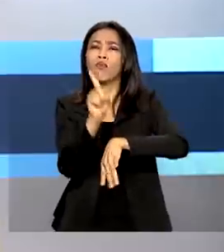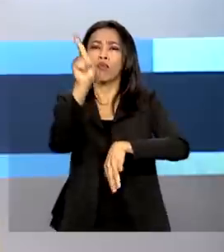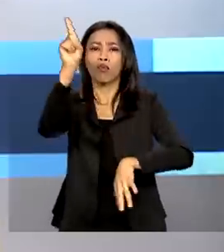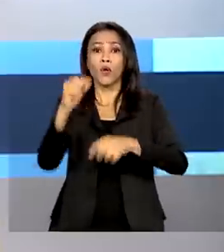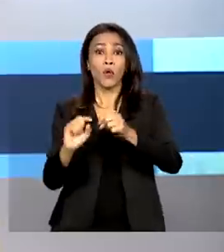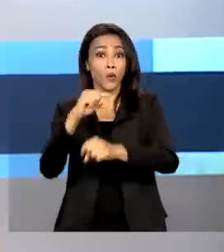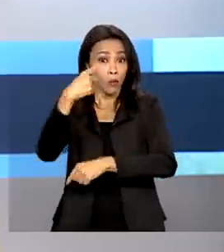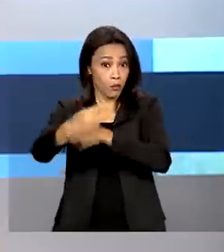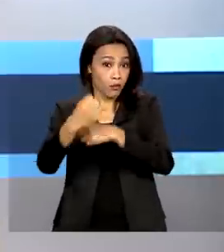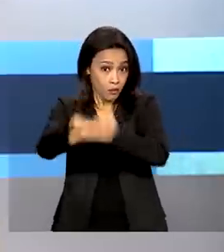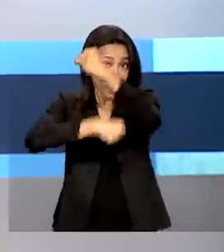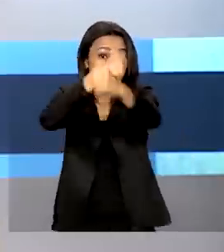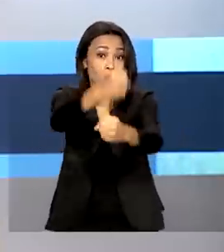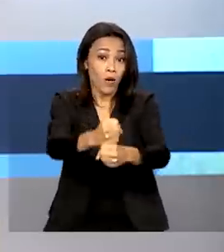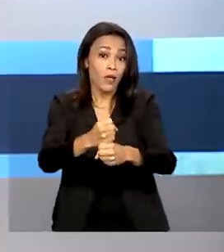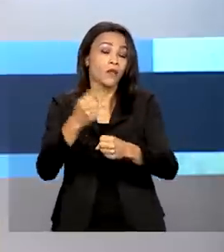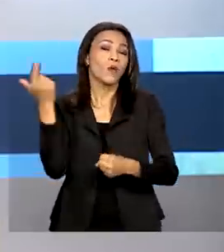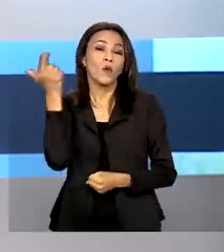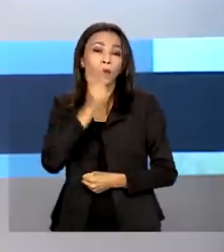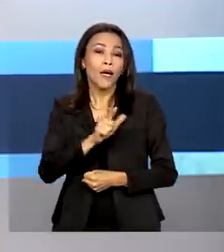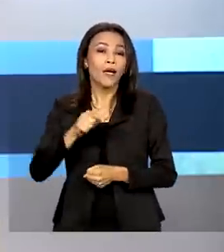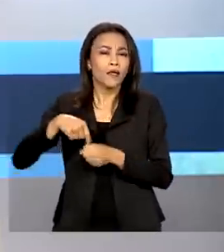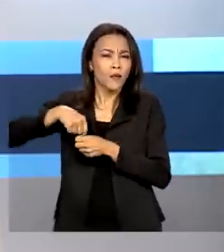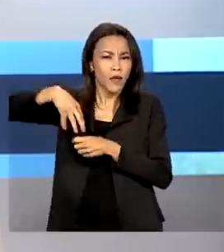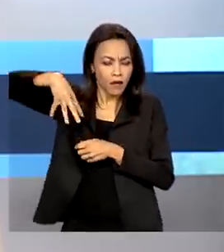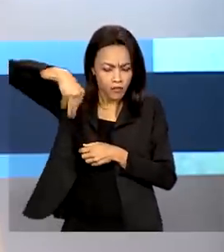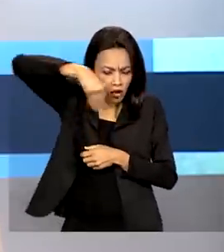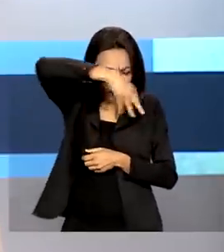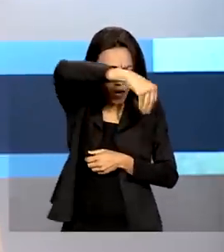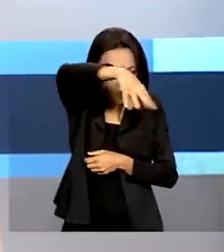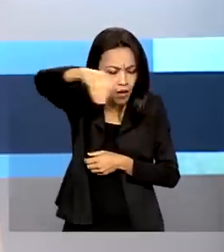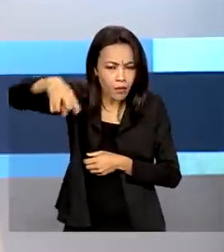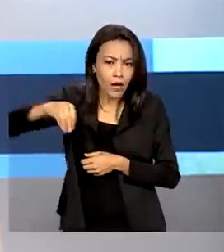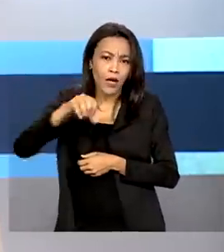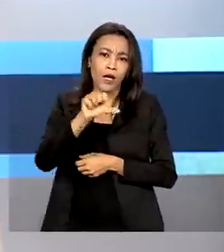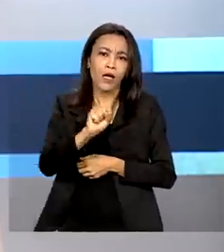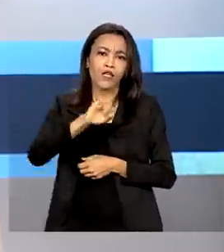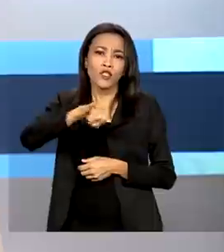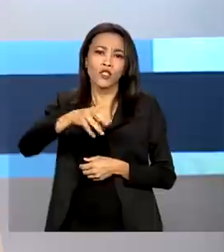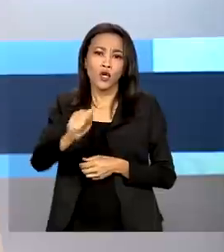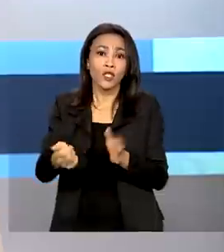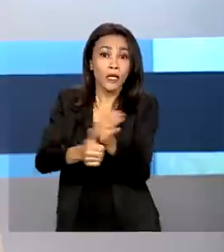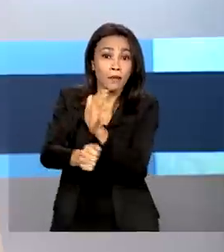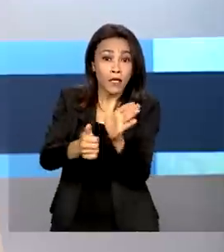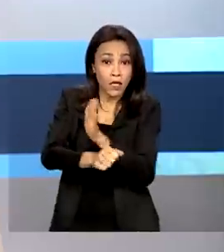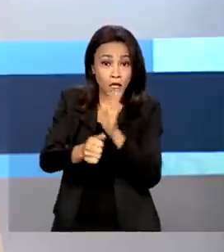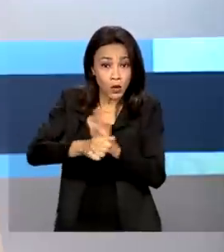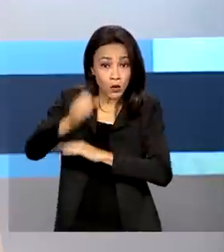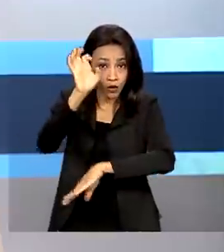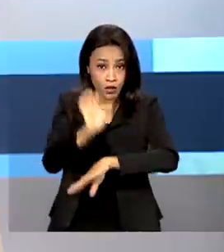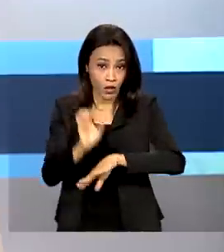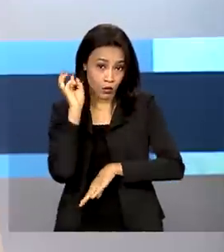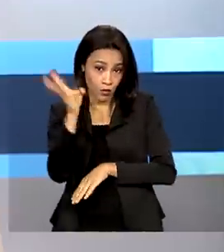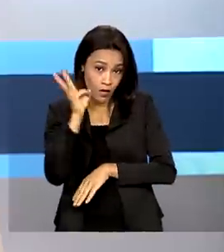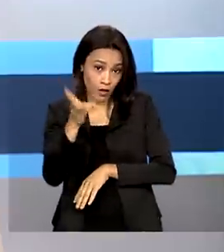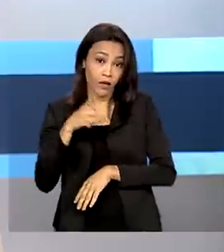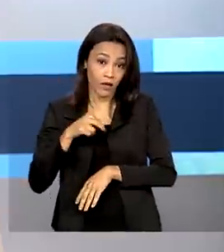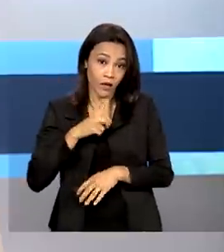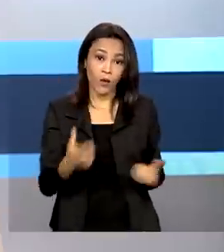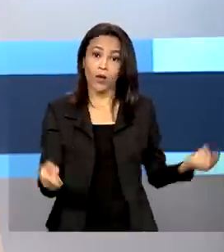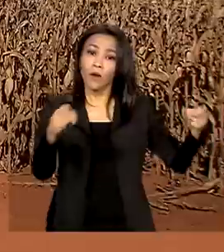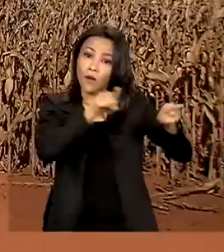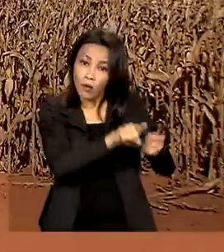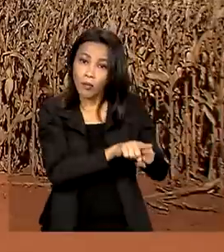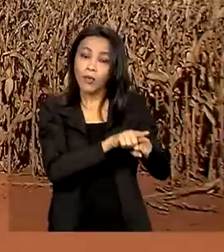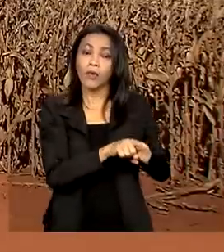rastrear plantações de soja e milho no Maranhão. A tarefa do satélite está sendo coordenada por meio de uma cooperação técnica com a Embrapa.